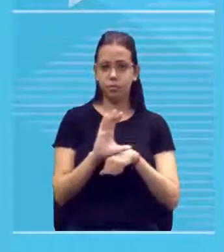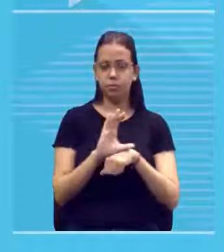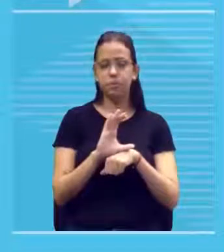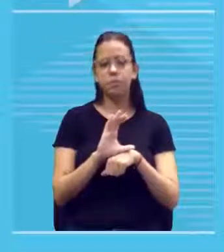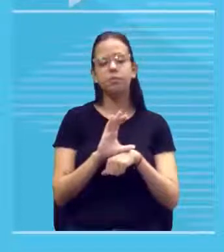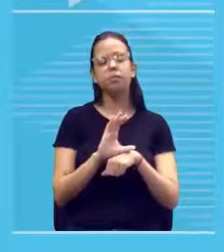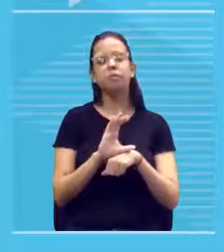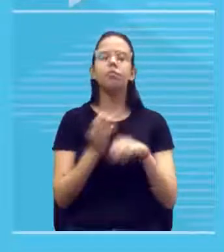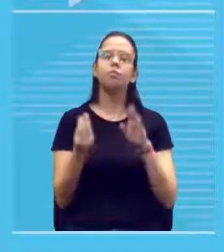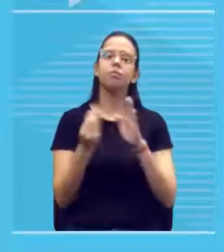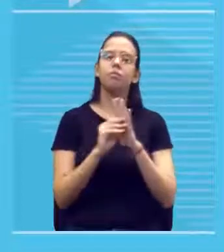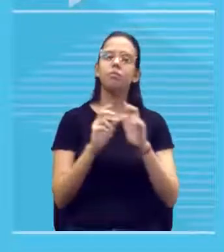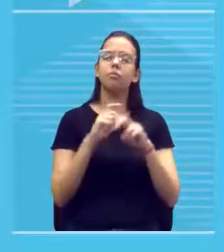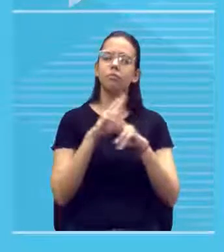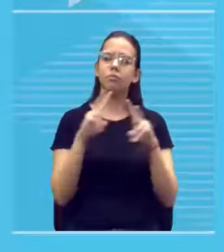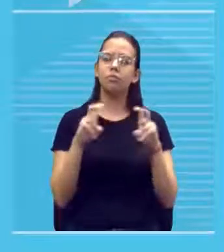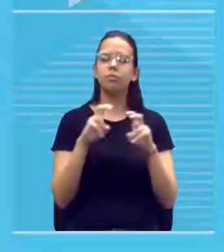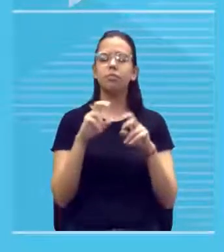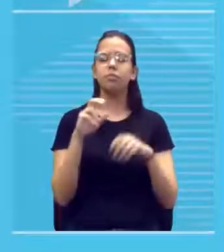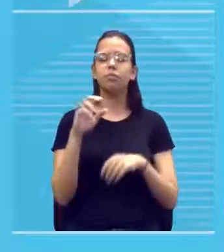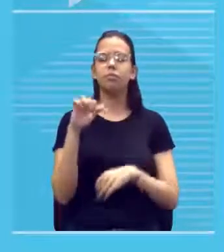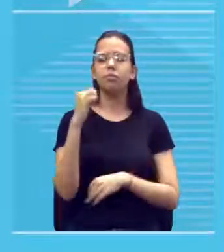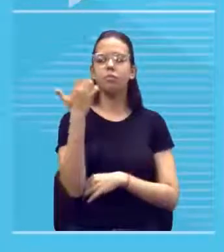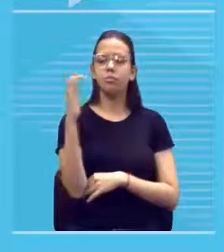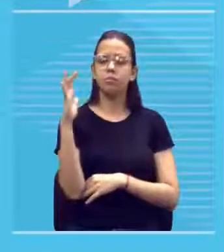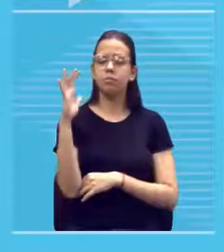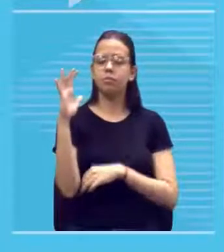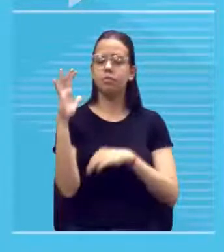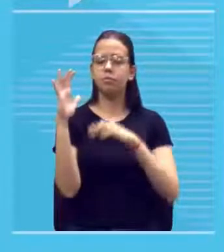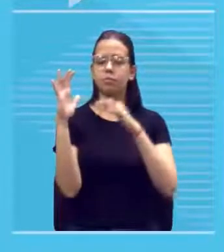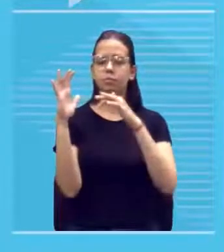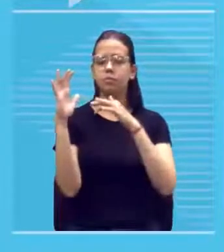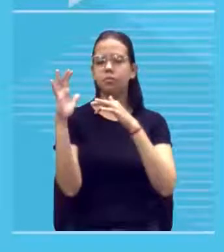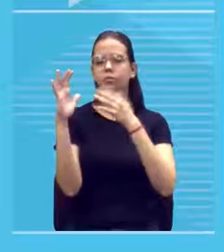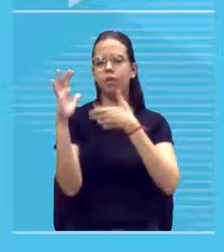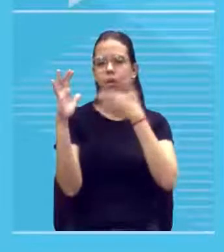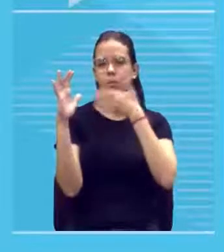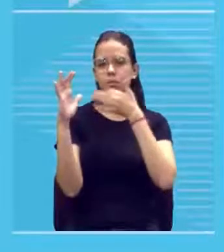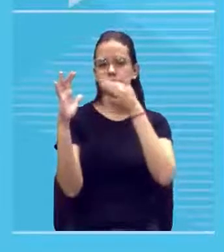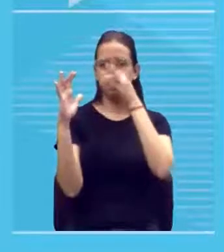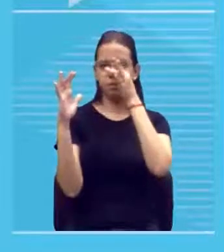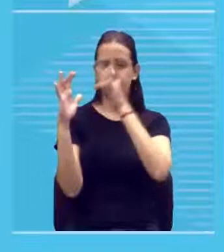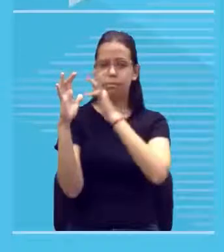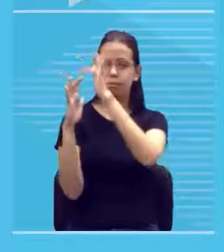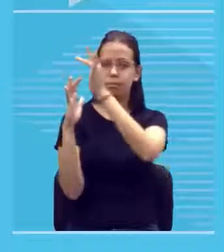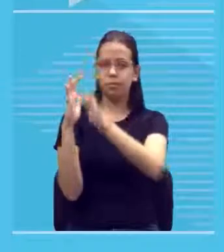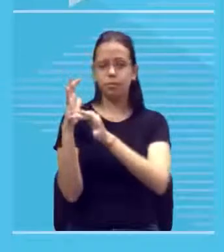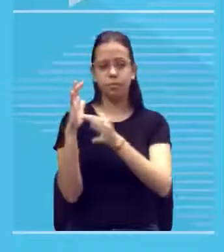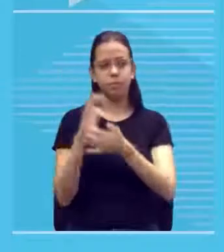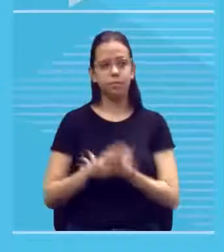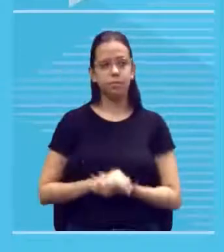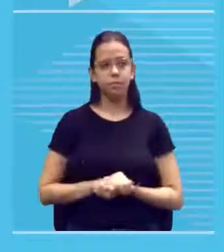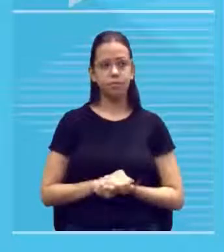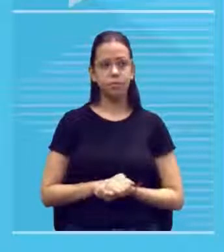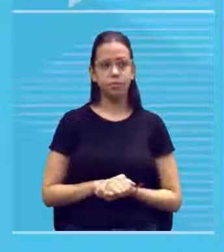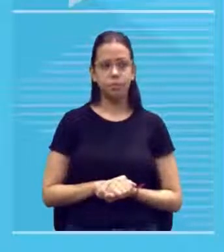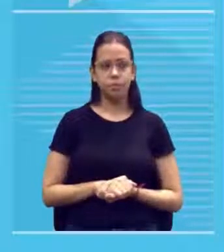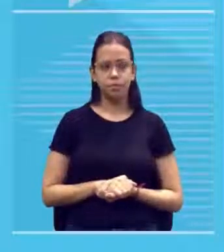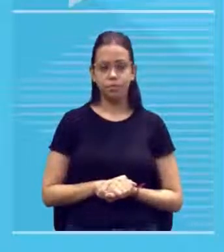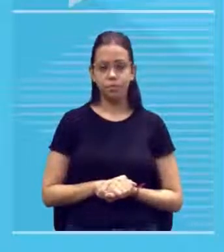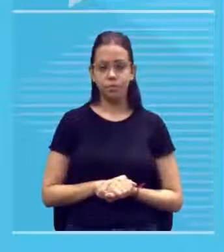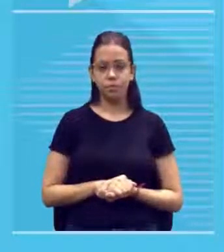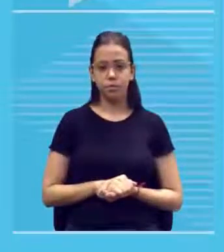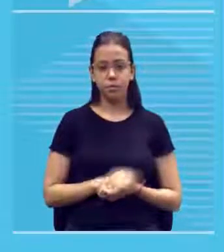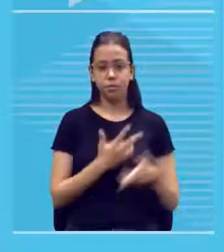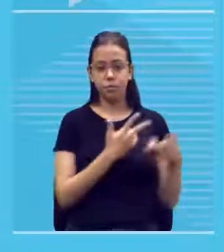de macieira em flor as figuras geométricas elas são universais e as impressões que a gente tem delas aqui